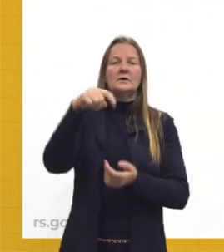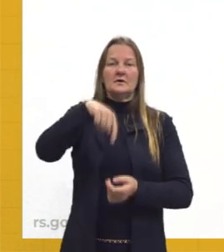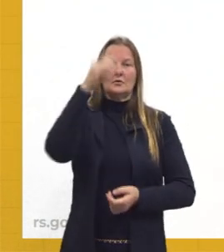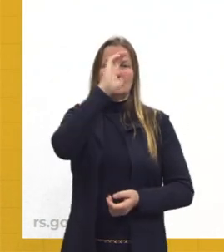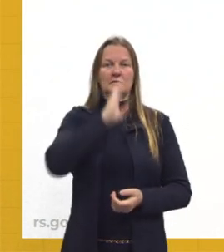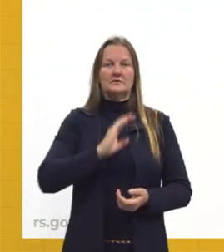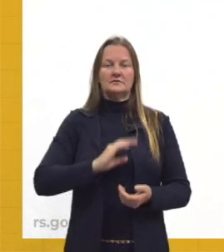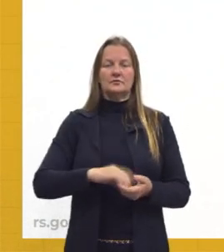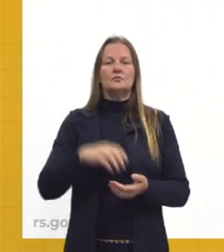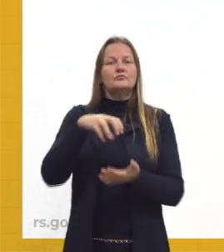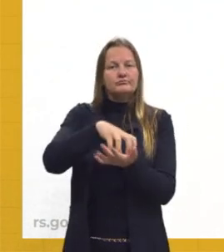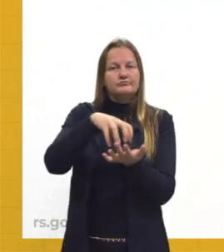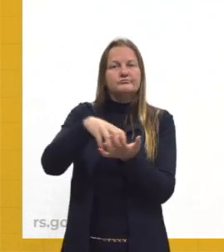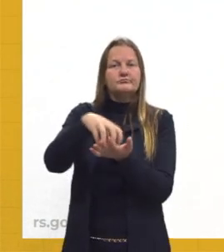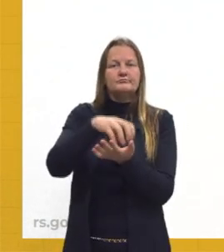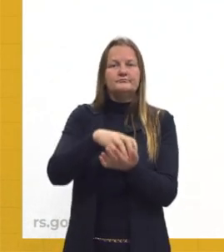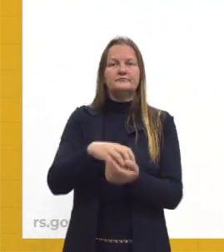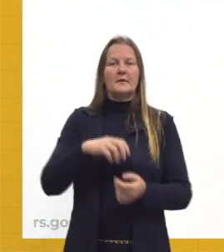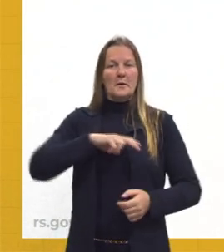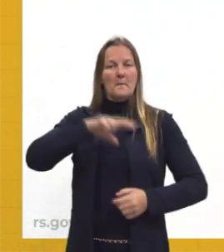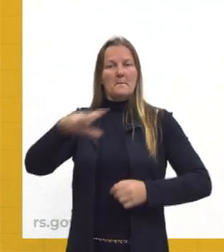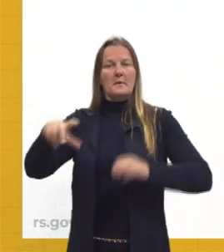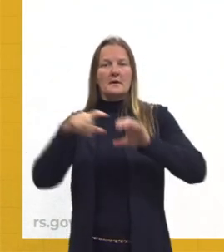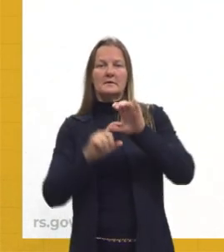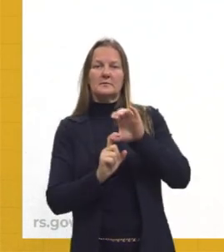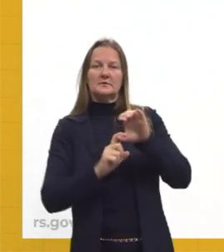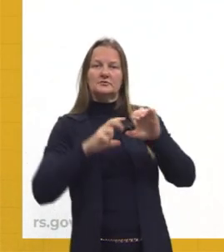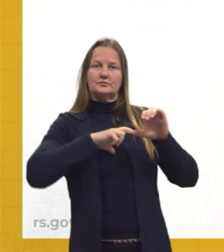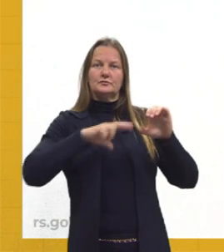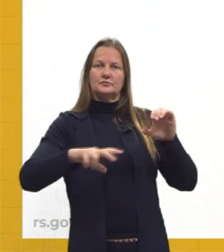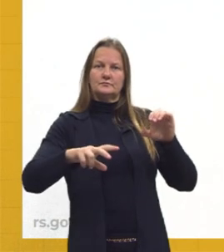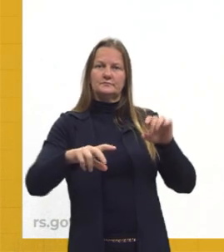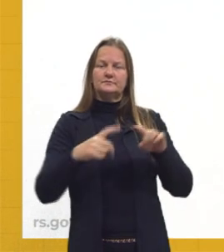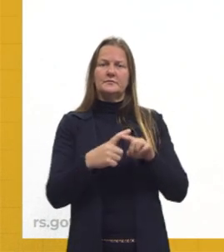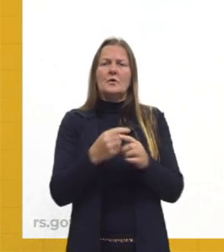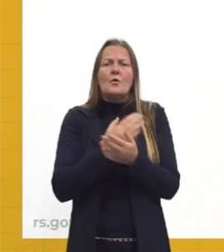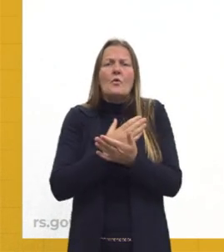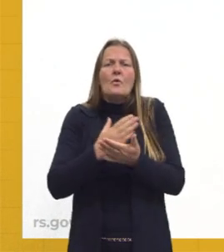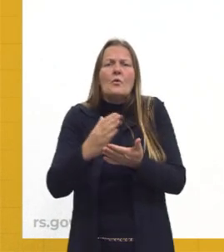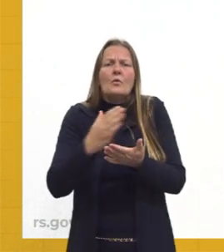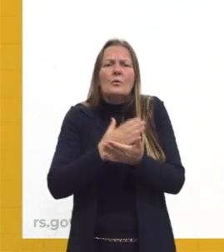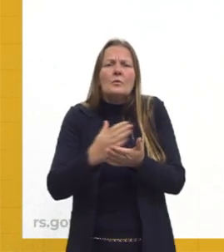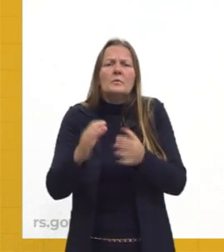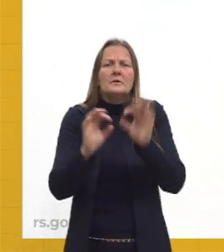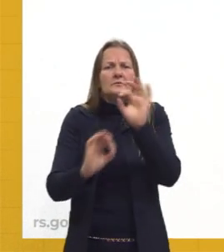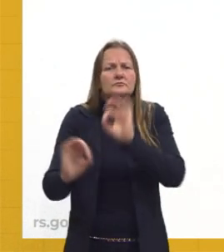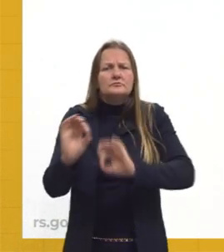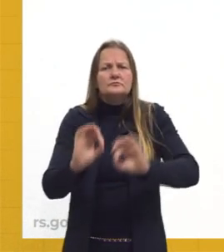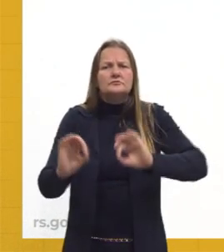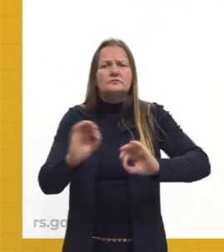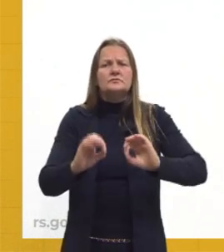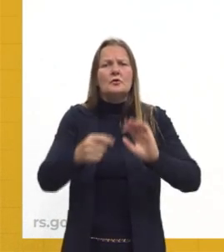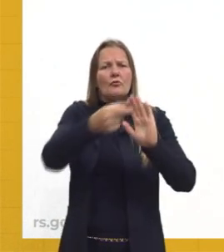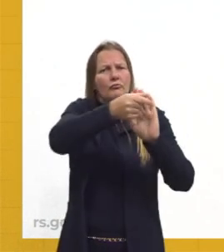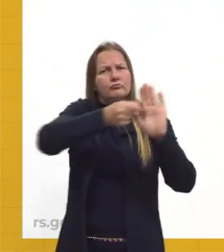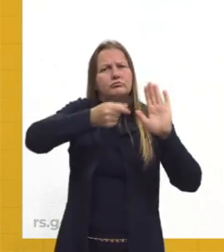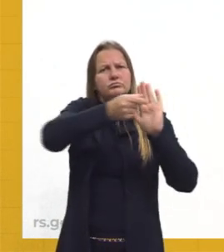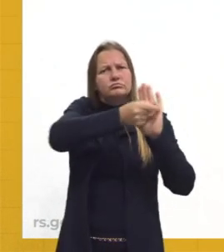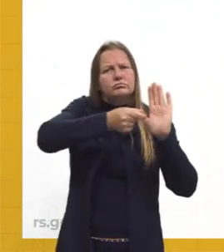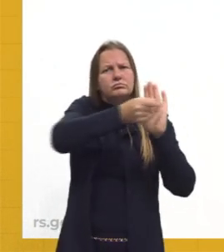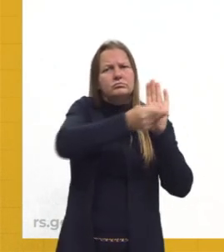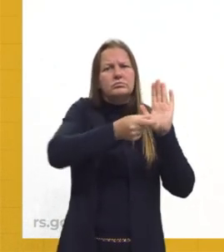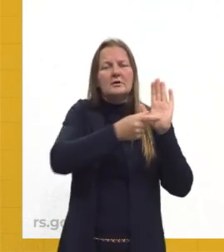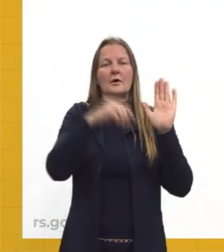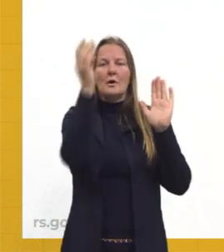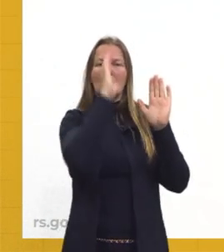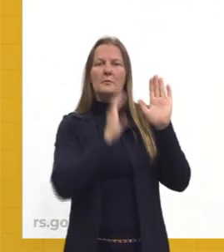certo? O Brasil foi uma colônia de Portugal. E aí começa com esses cortes do nosso